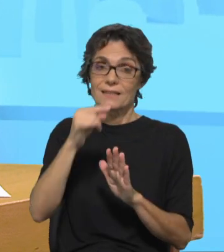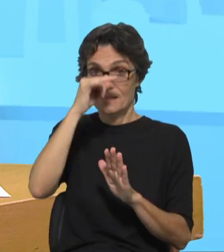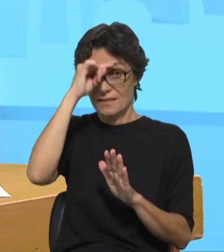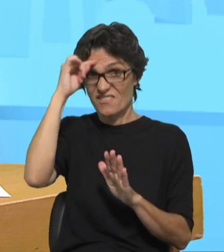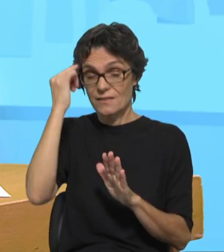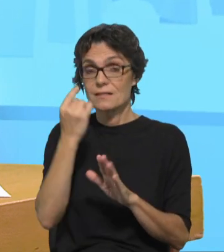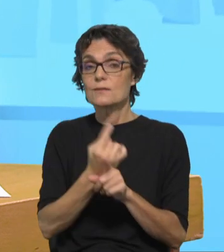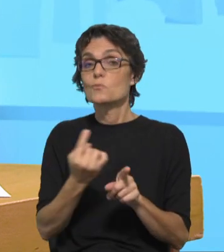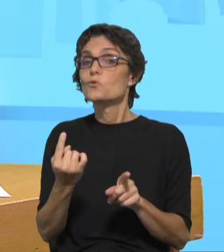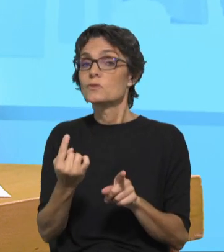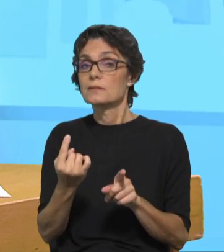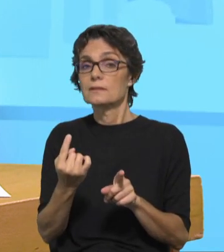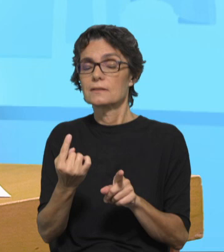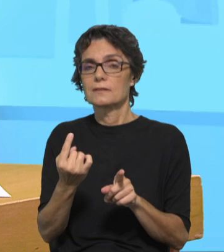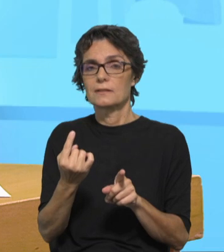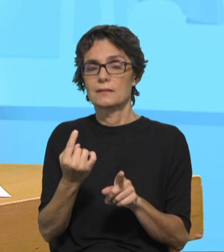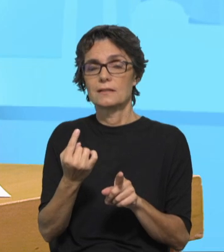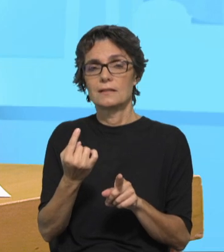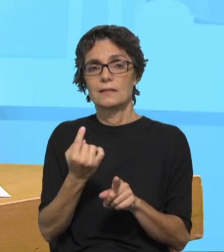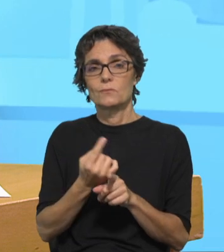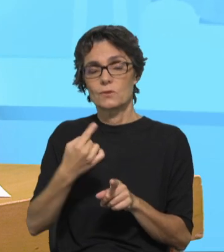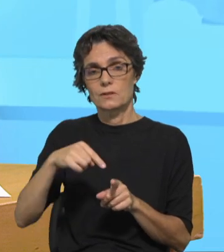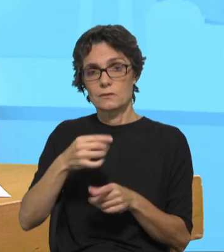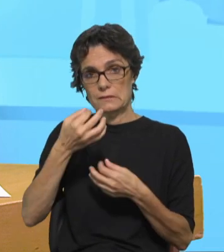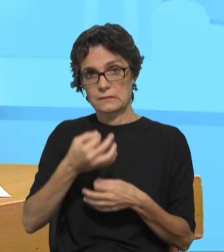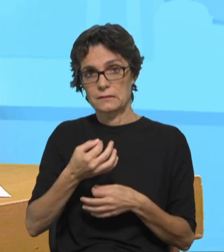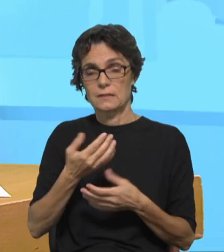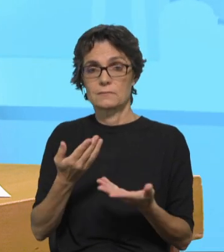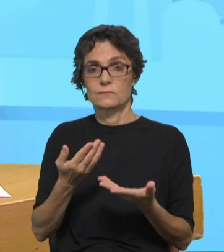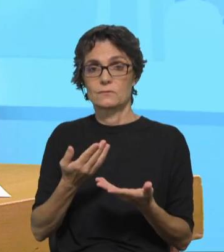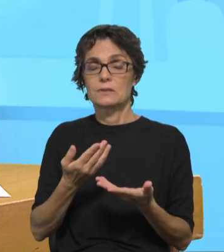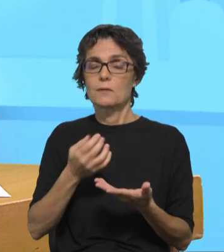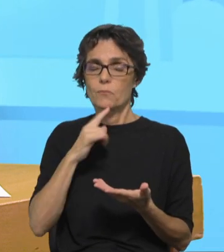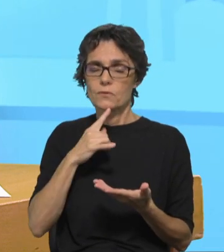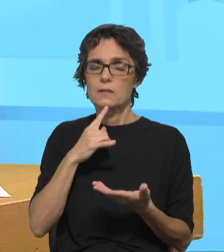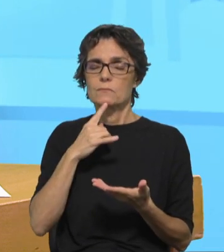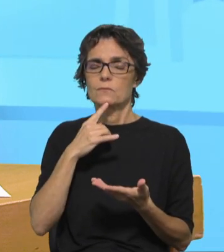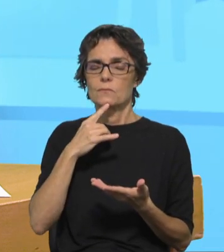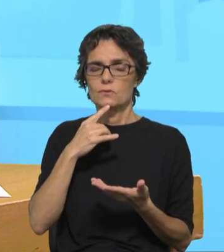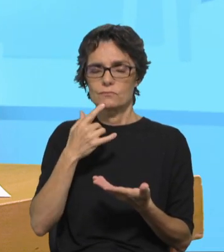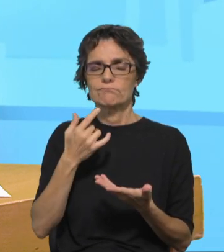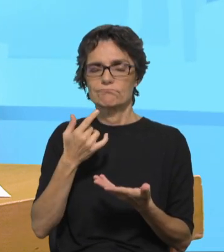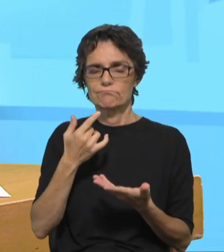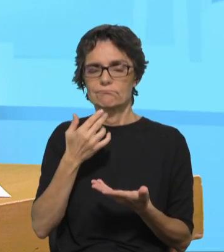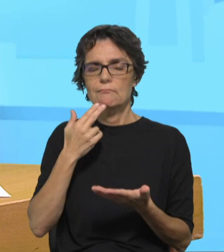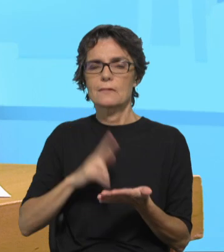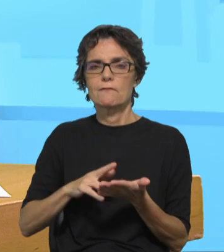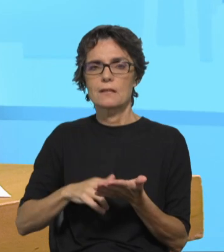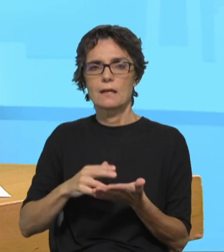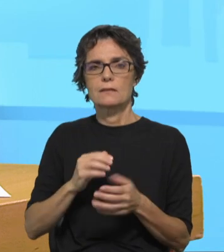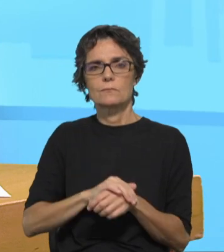acreditamos que é possível perdoar mesmo, não é? Num momento de crise, que a pessoa sente-se,